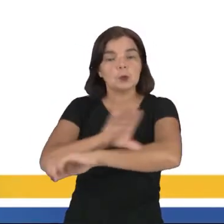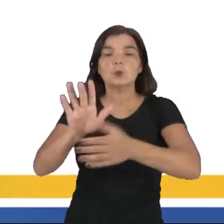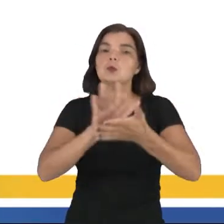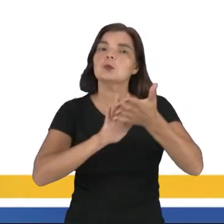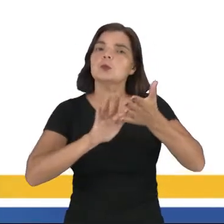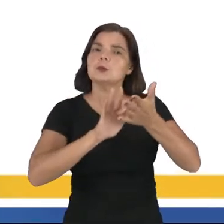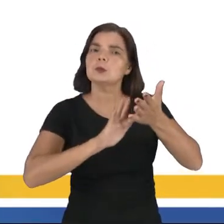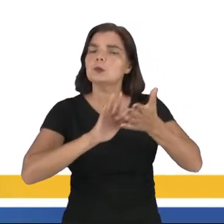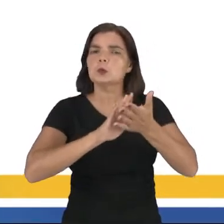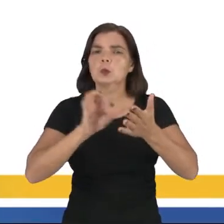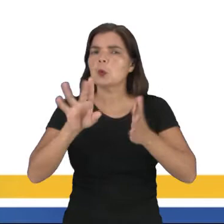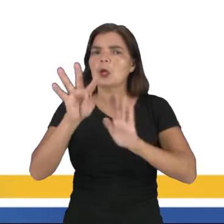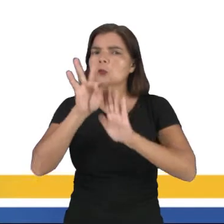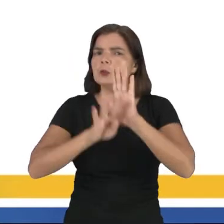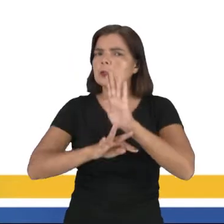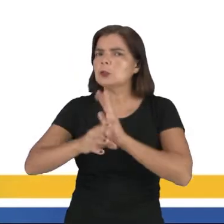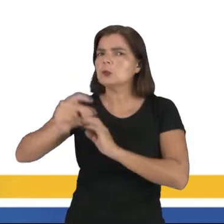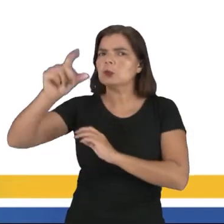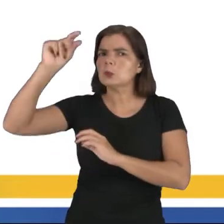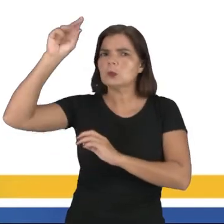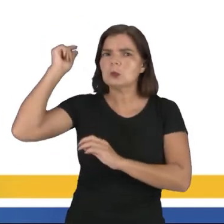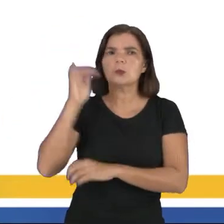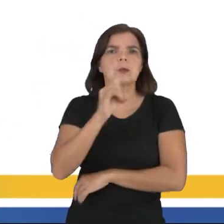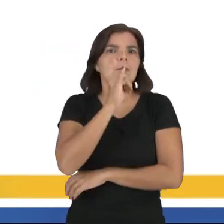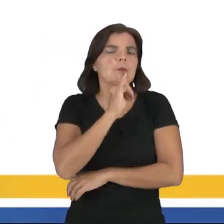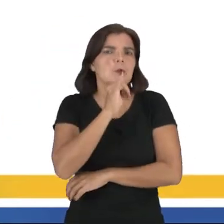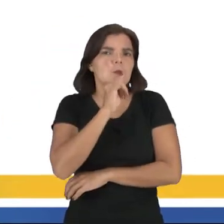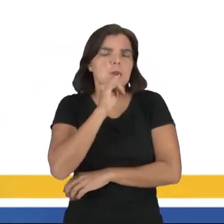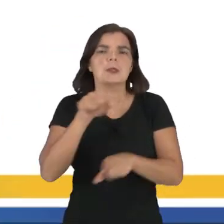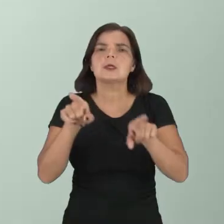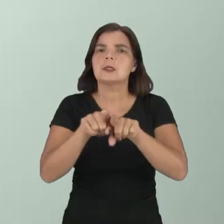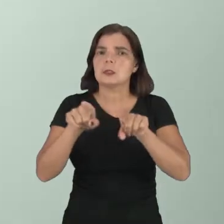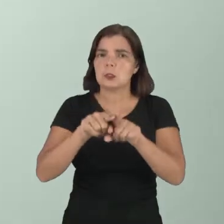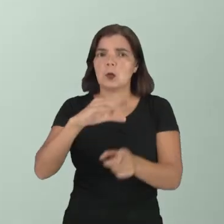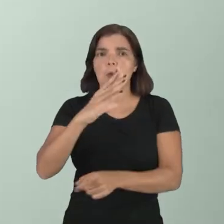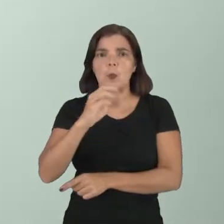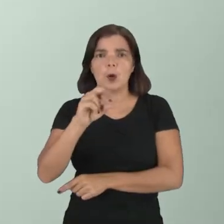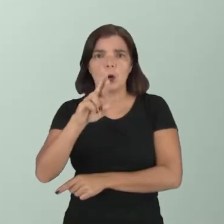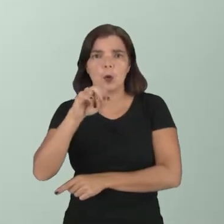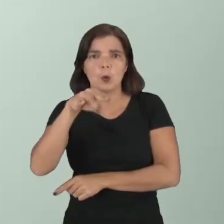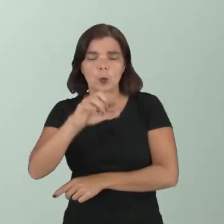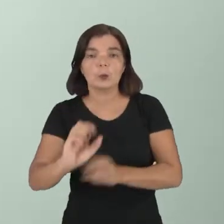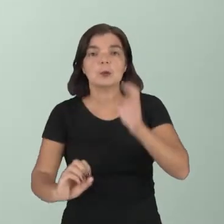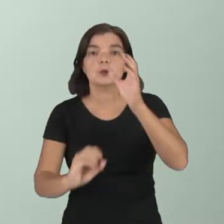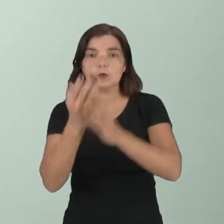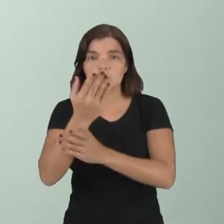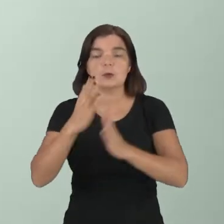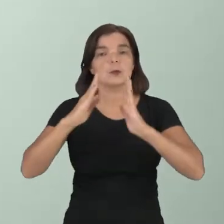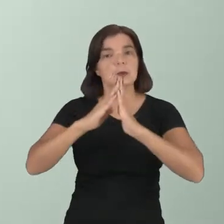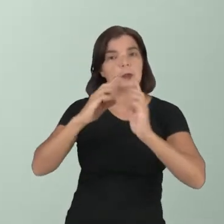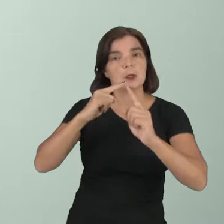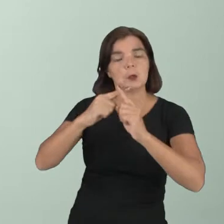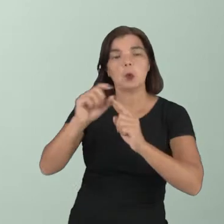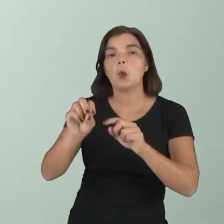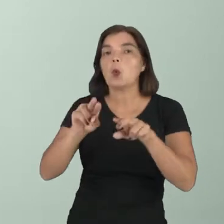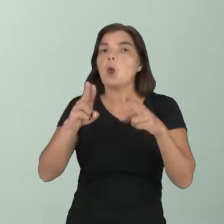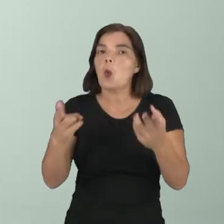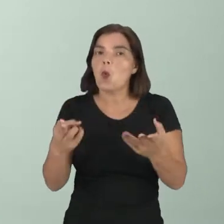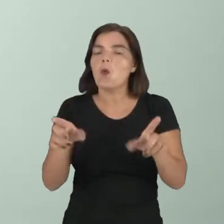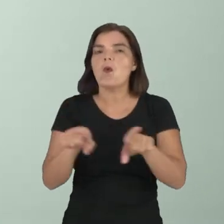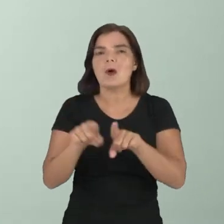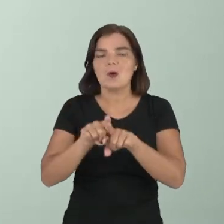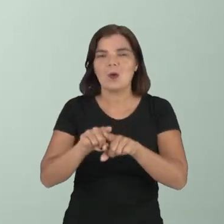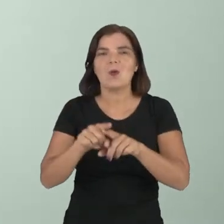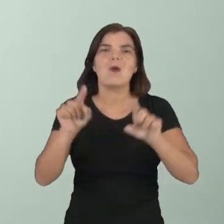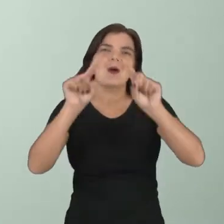cultura digital não são textos antigos, como, por exemplo, a crônica, que surgiu na era cristã, ou mesmo